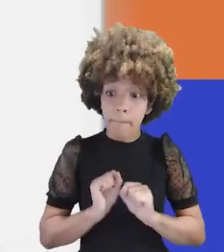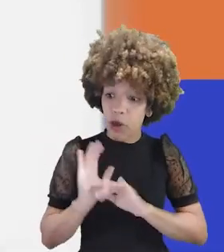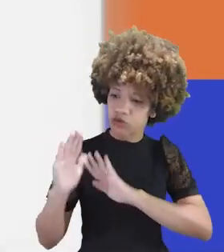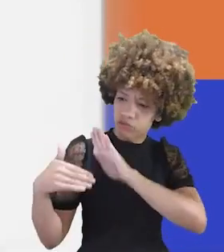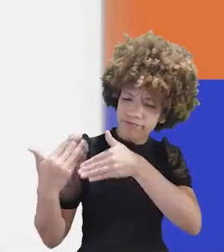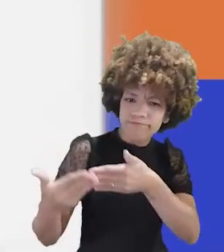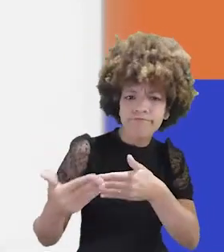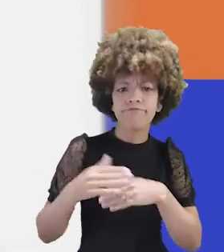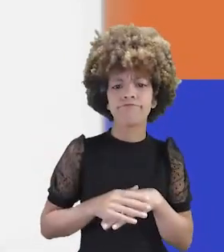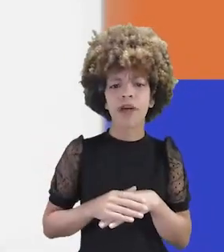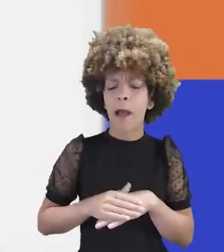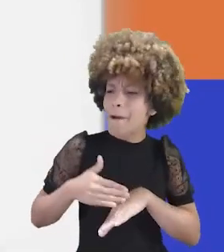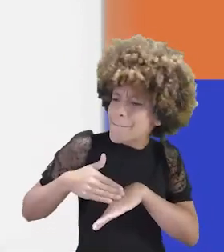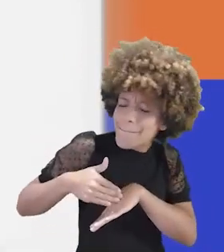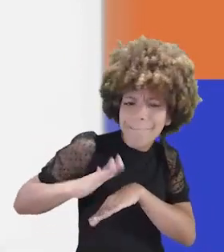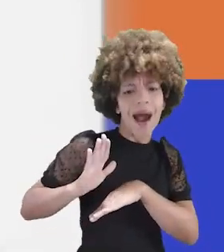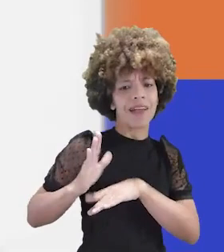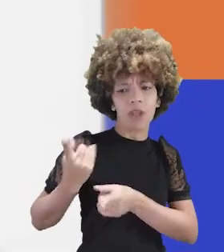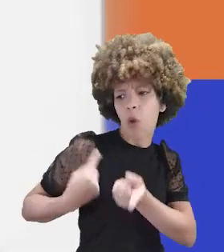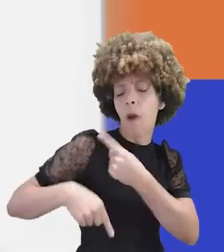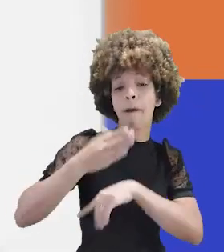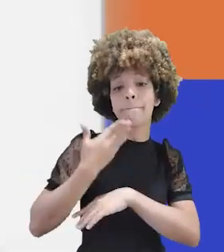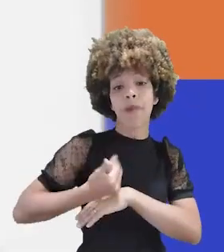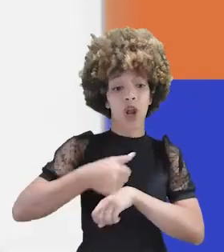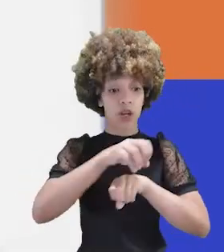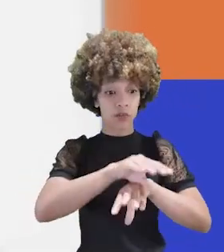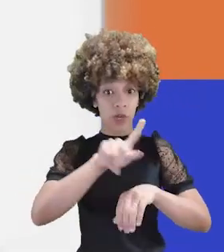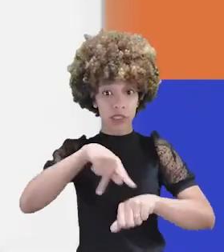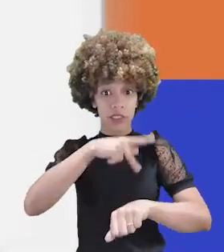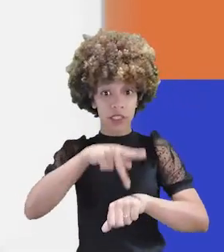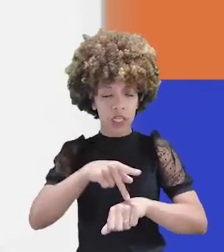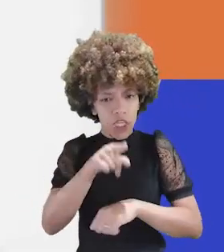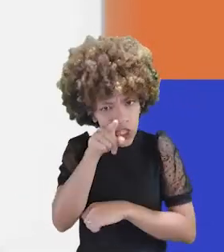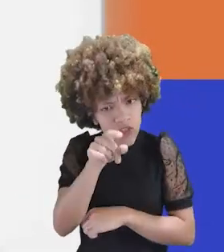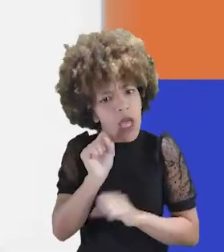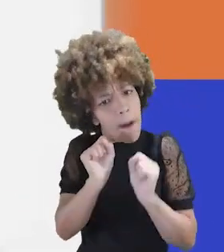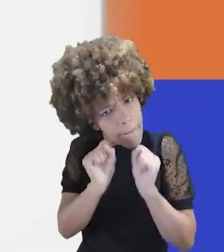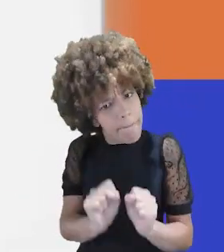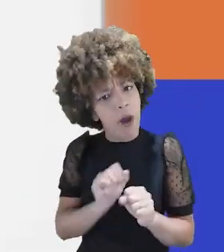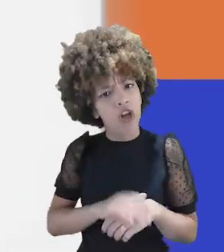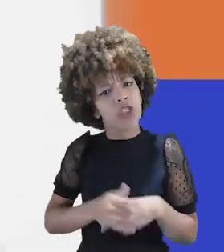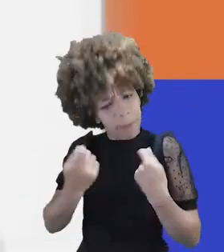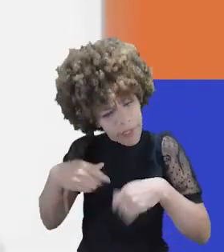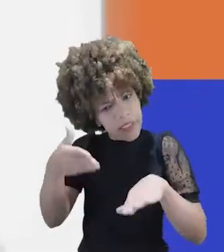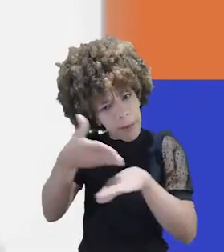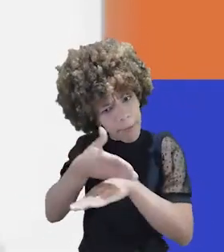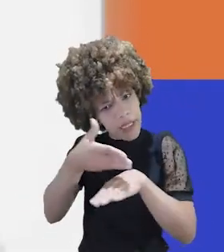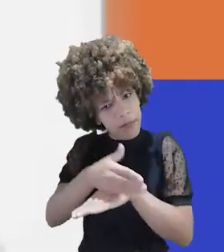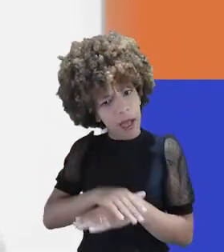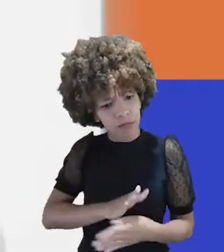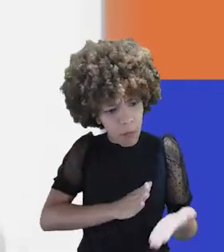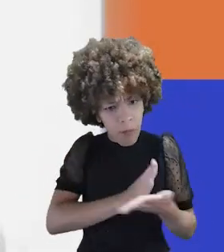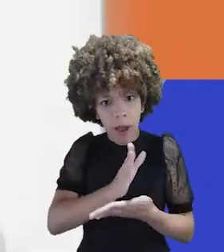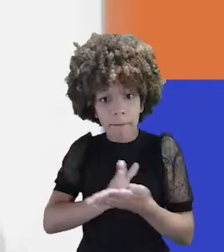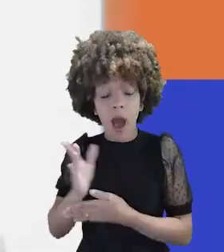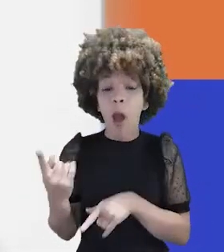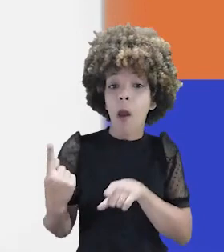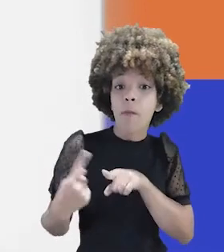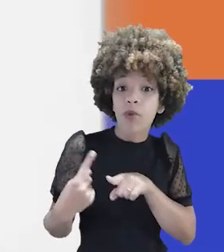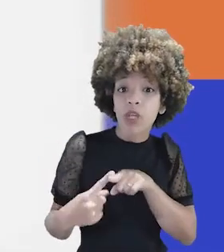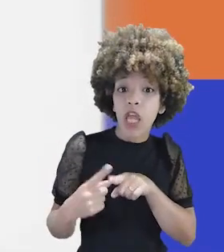Podemos avançar muito mais na melhoria da educação do país. E você pode e deve participar dessas conquistas,